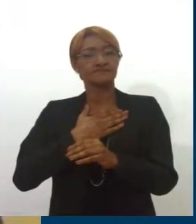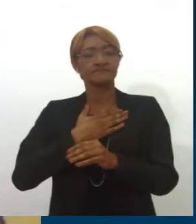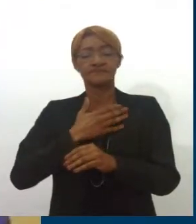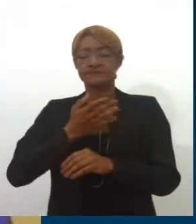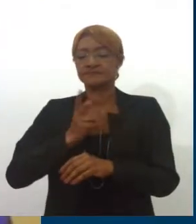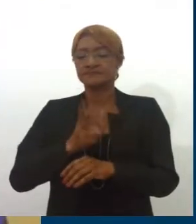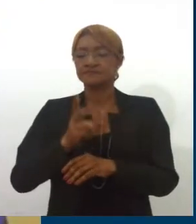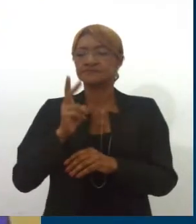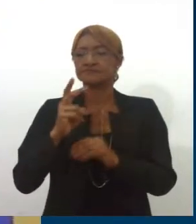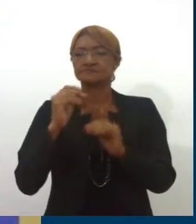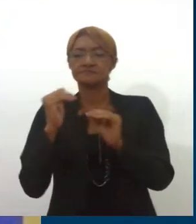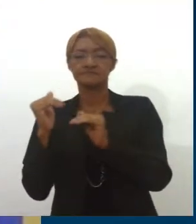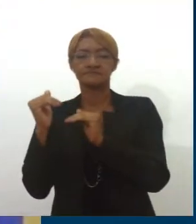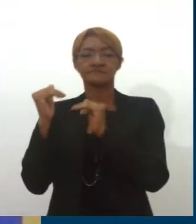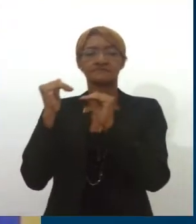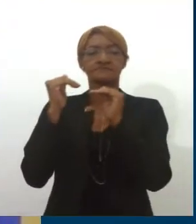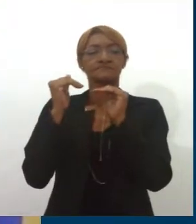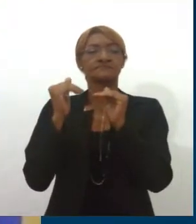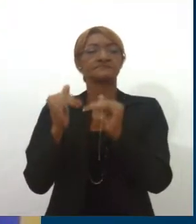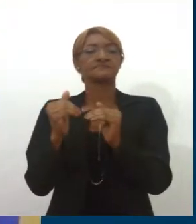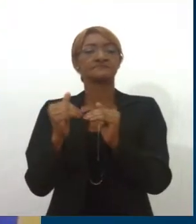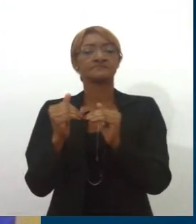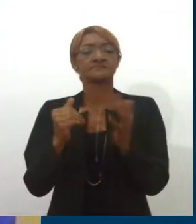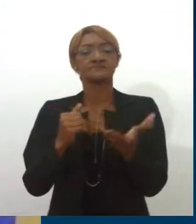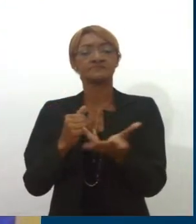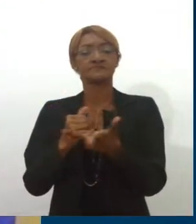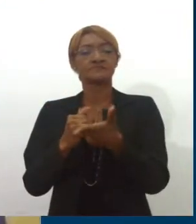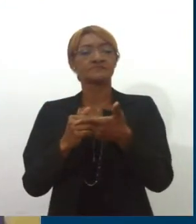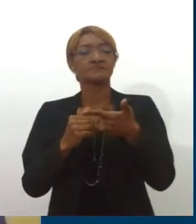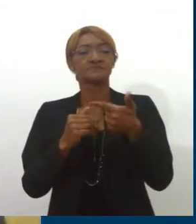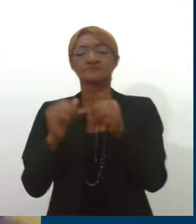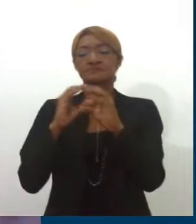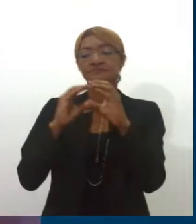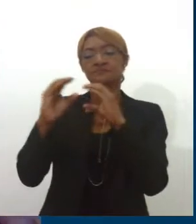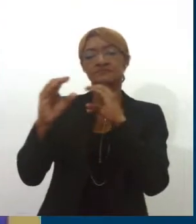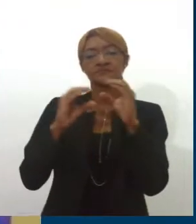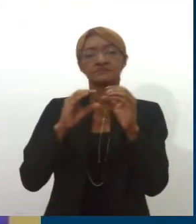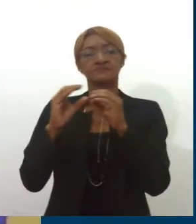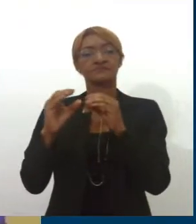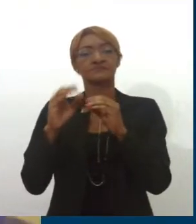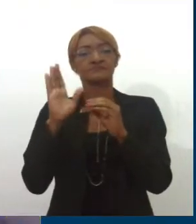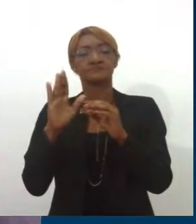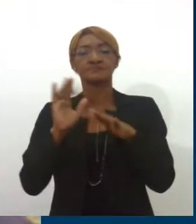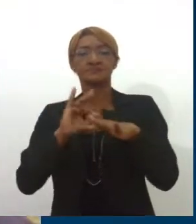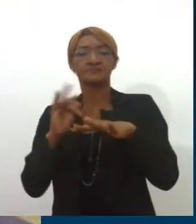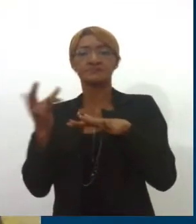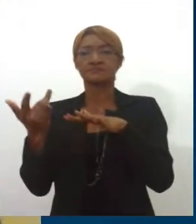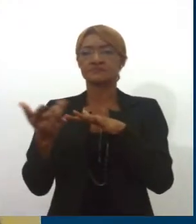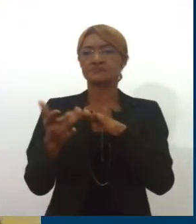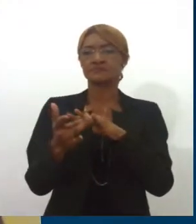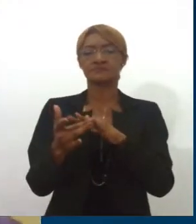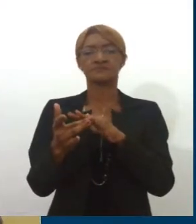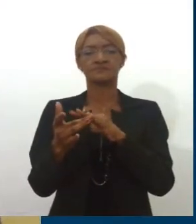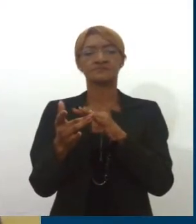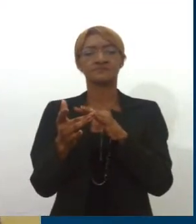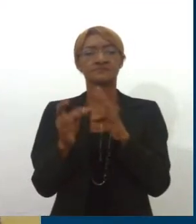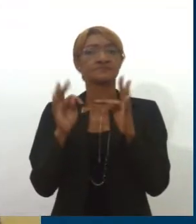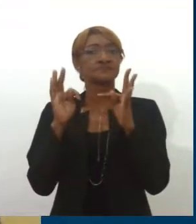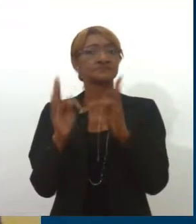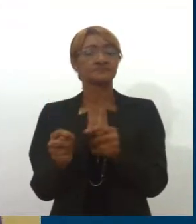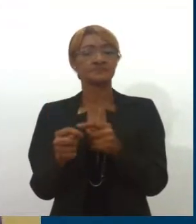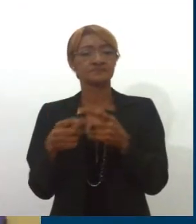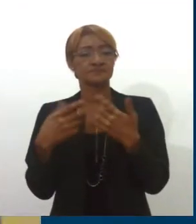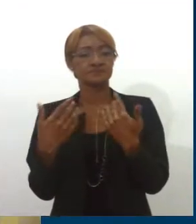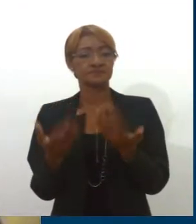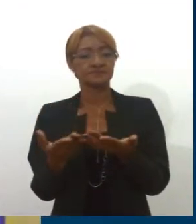sobretudo com o advento das formas de comunicação, das redes sociais, da internet. Ele tem avançado